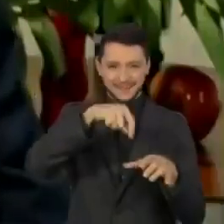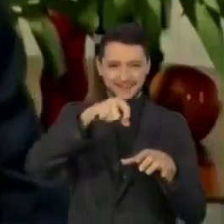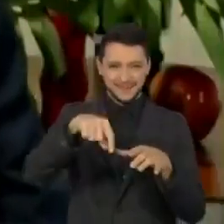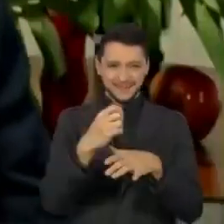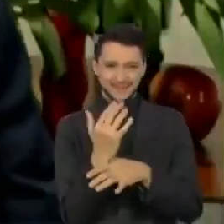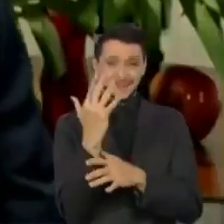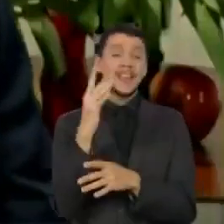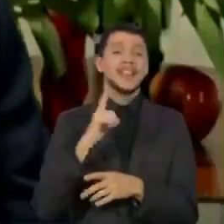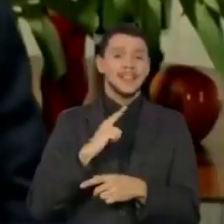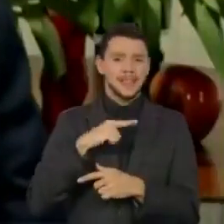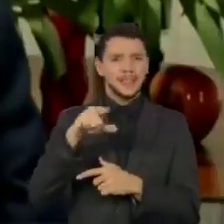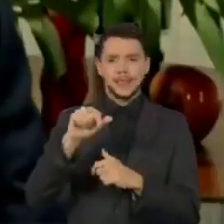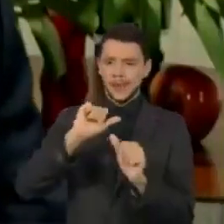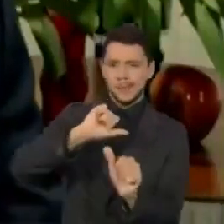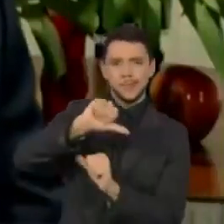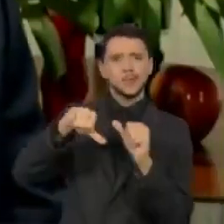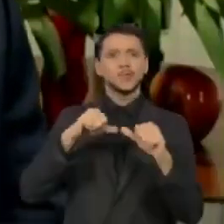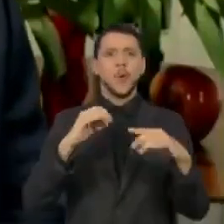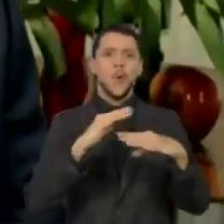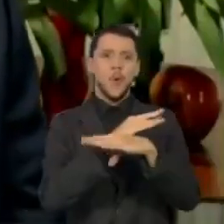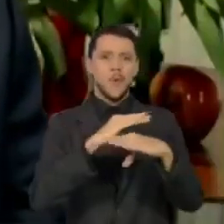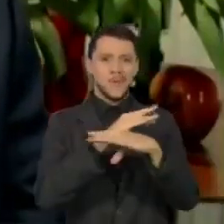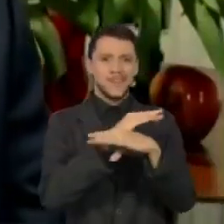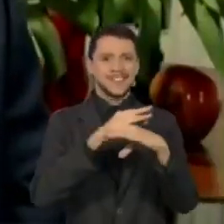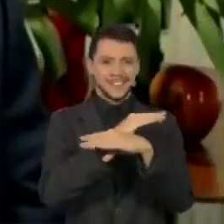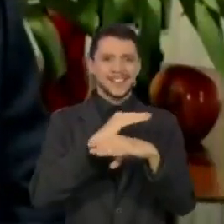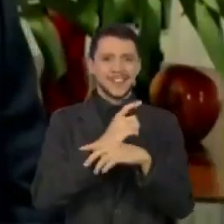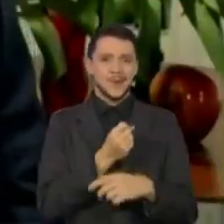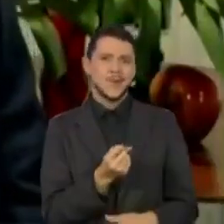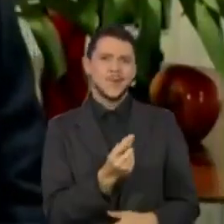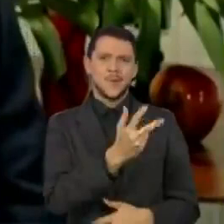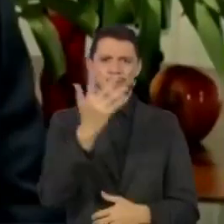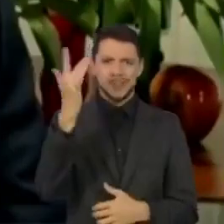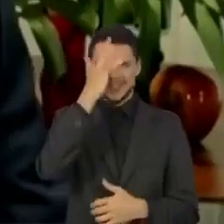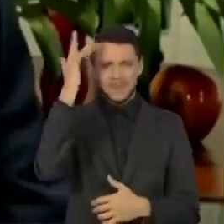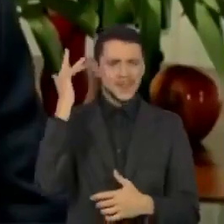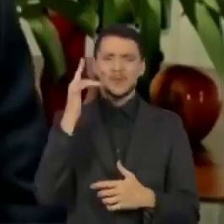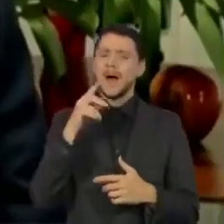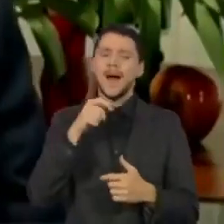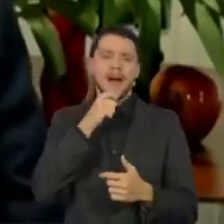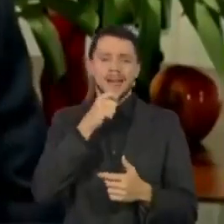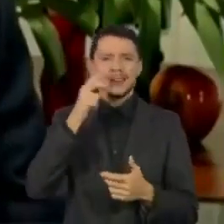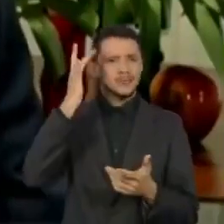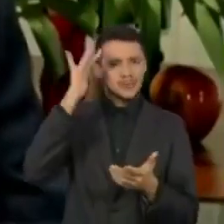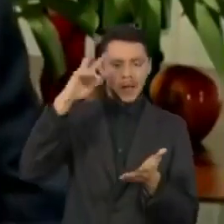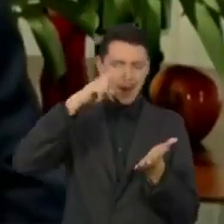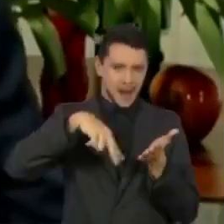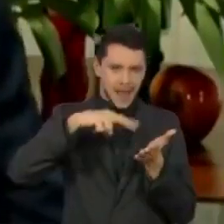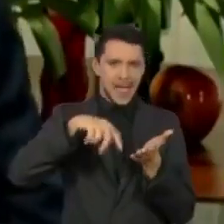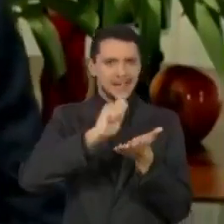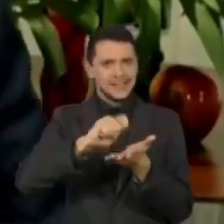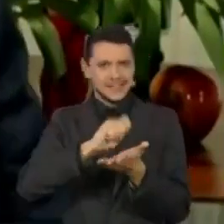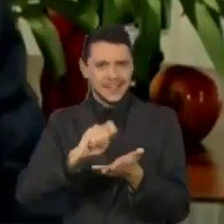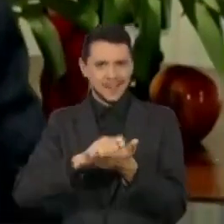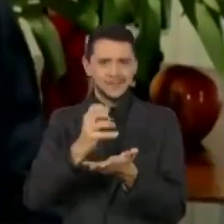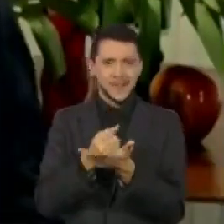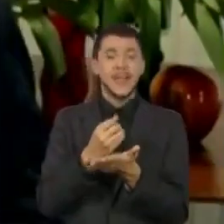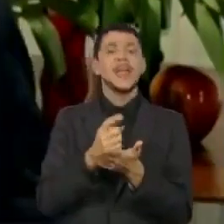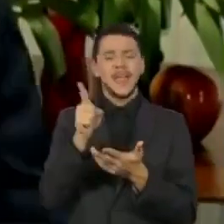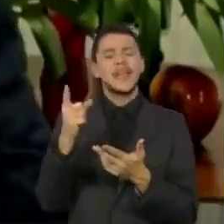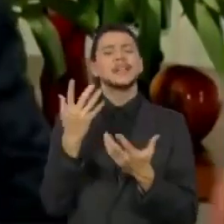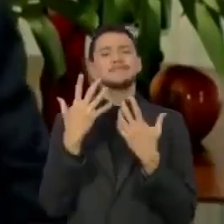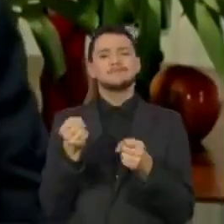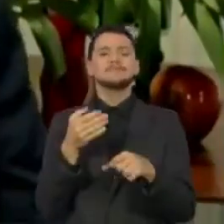para a urbanização mais expressiva, com um número imenso de pessoas analfabetizadas, ele se envolveu nesse projeto. Não